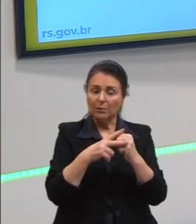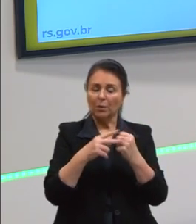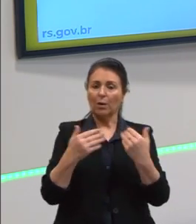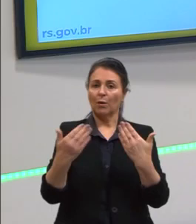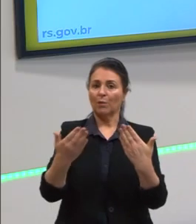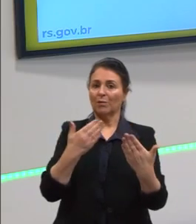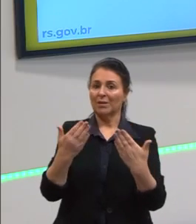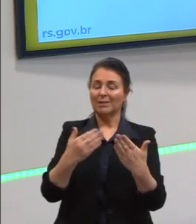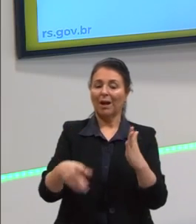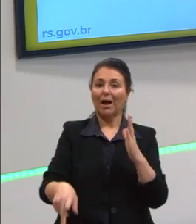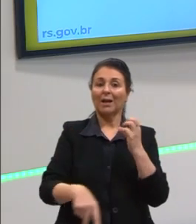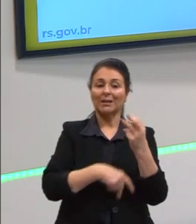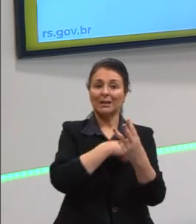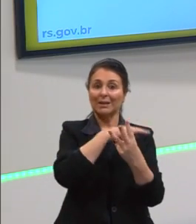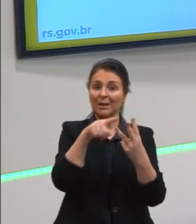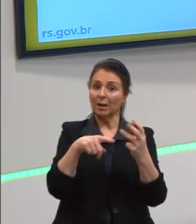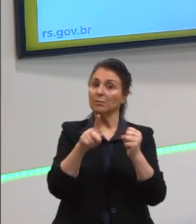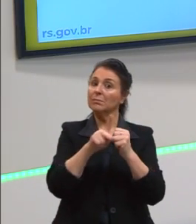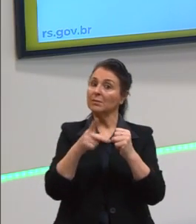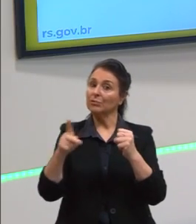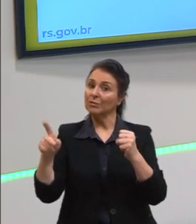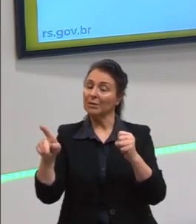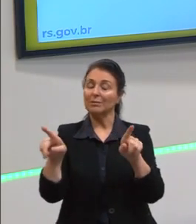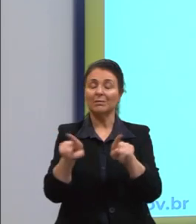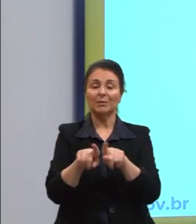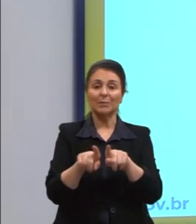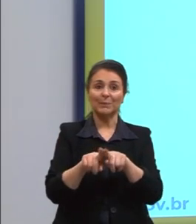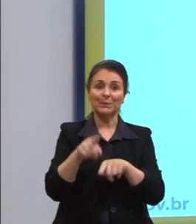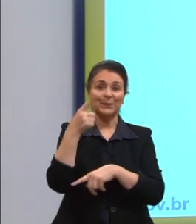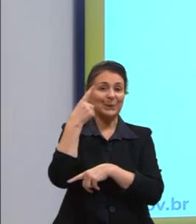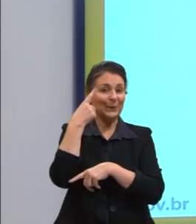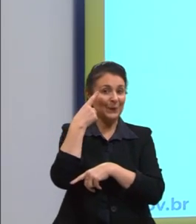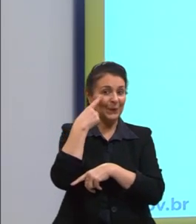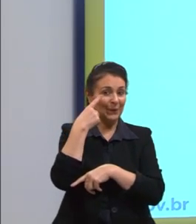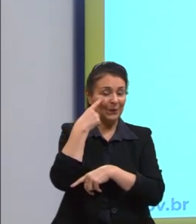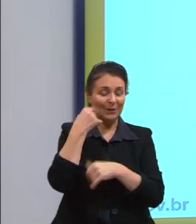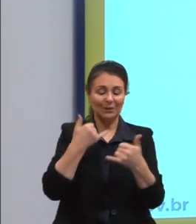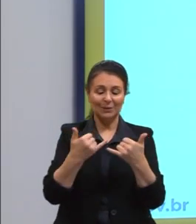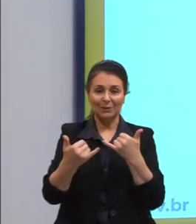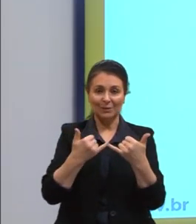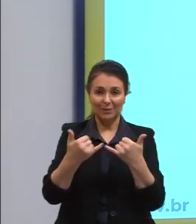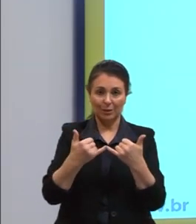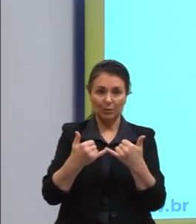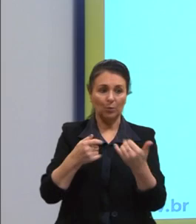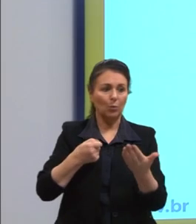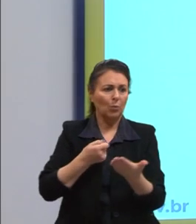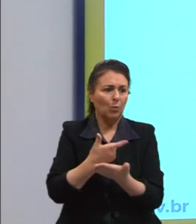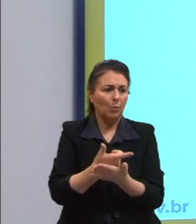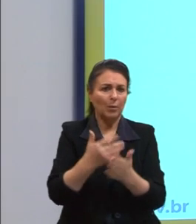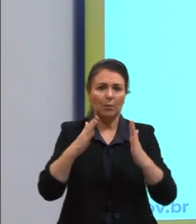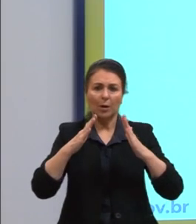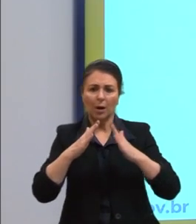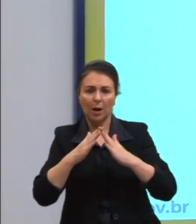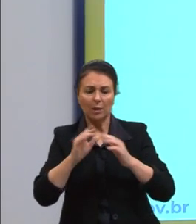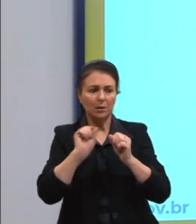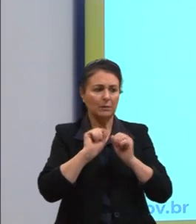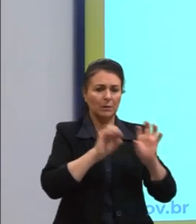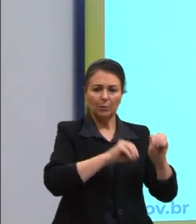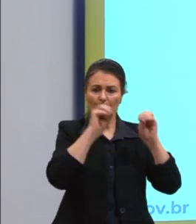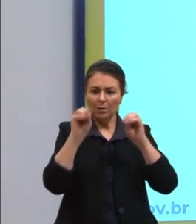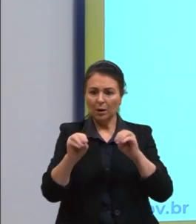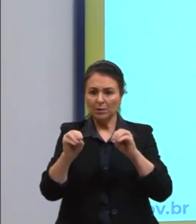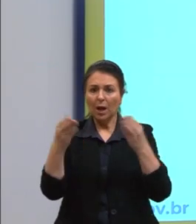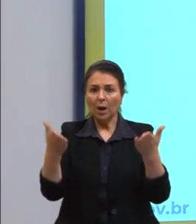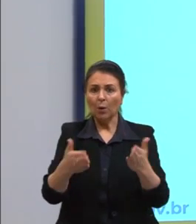três predicados. Olhem o mesmo exemplo. Eu comprei uma casa, fiz a mudança e estou morando